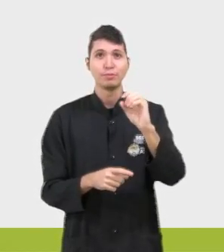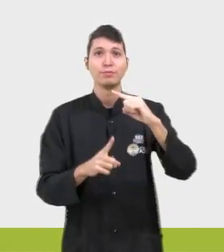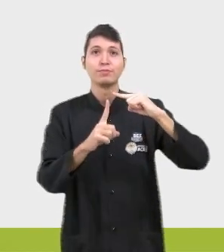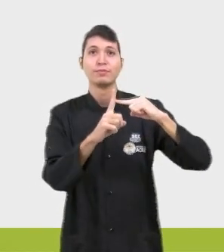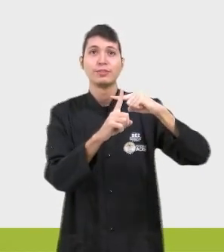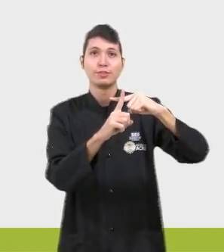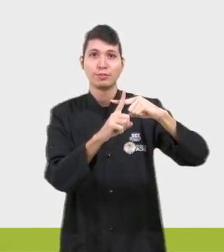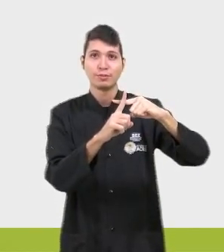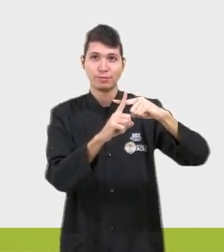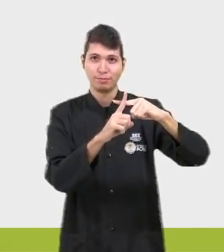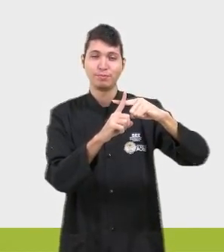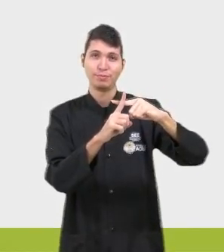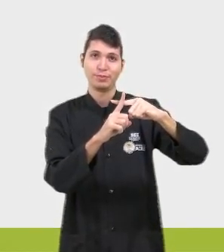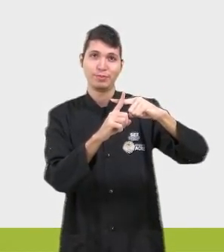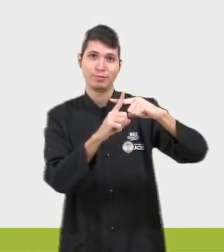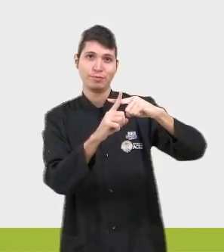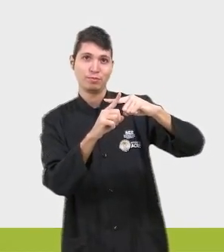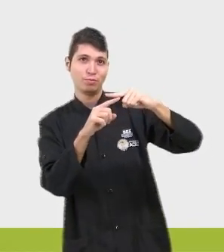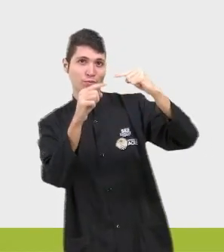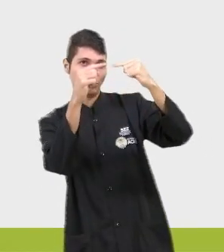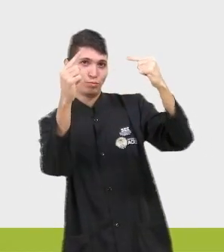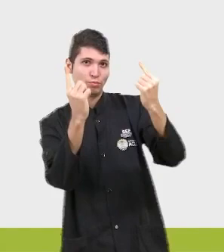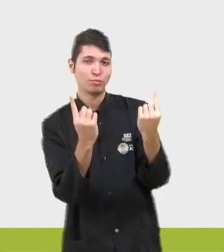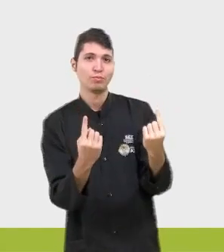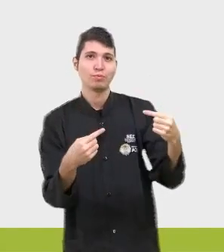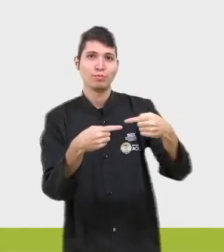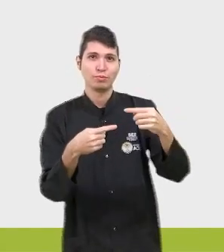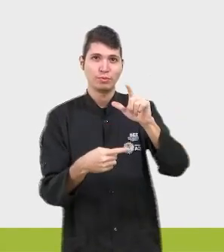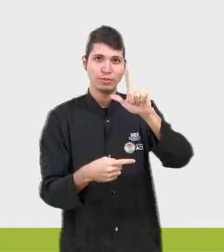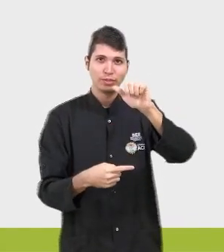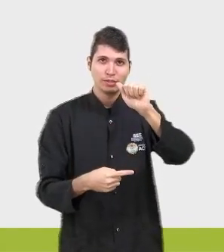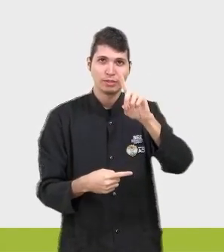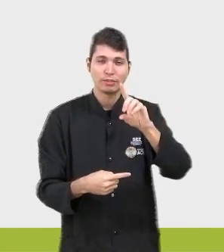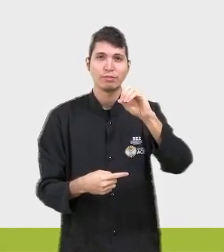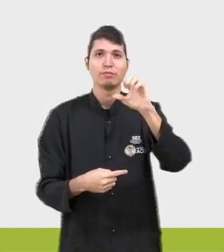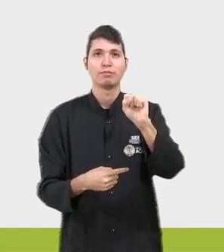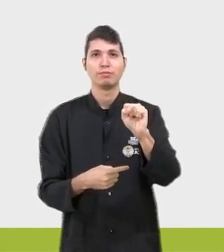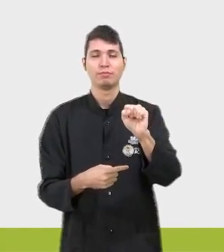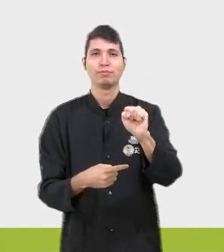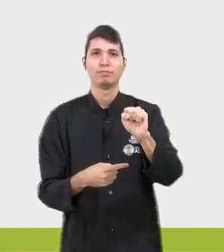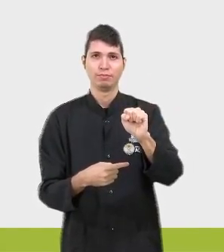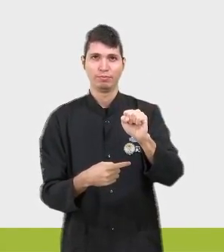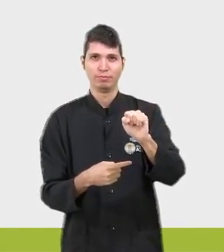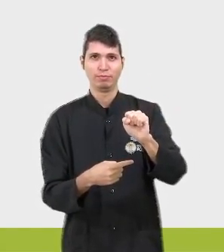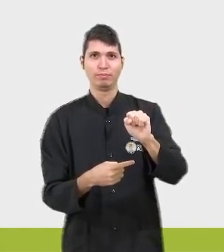se eu for só para o cálculo de área, eu vou produzir duas incógnitas. Então, não é, não é,